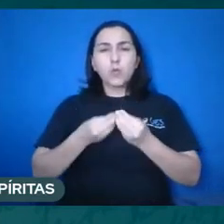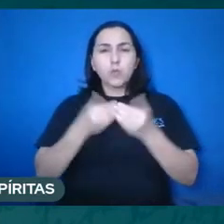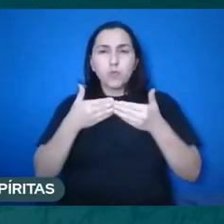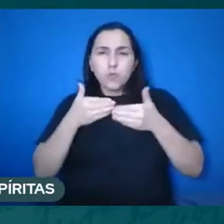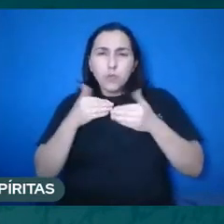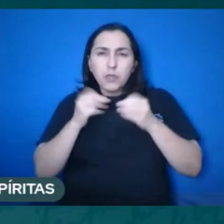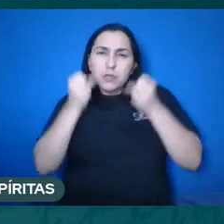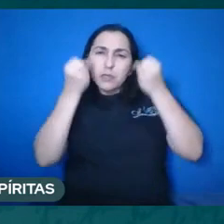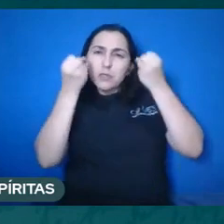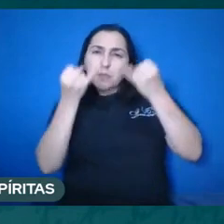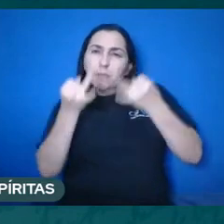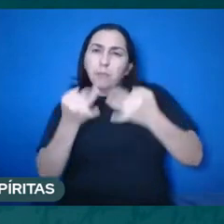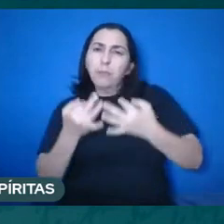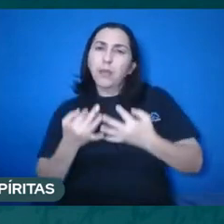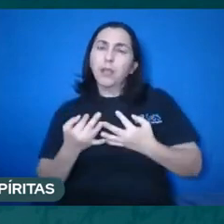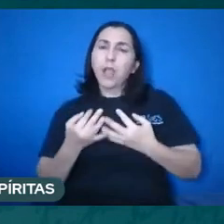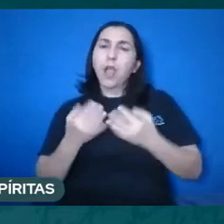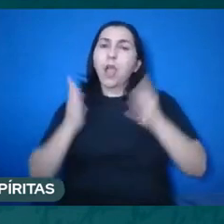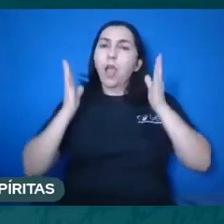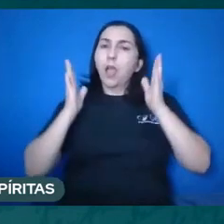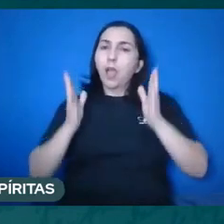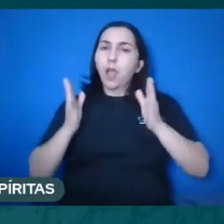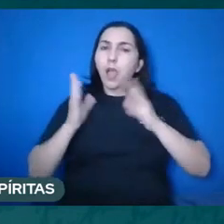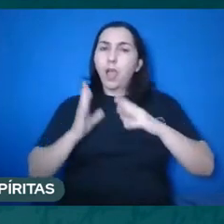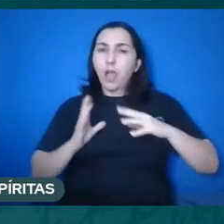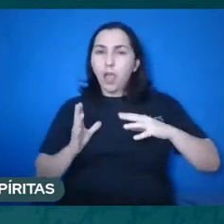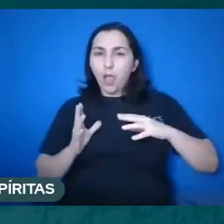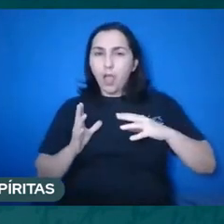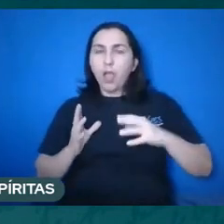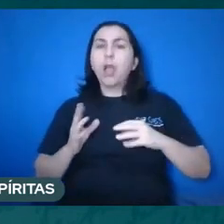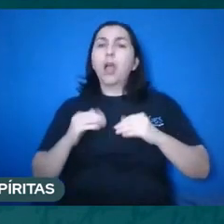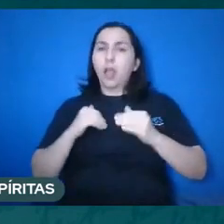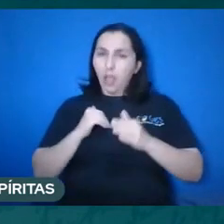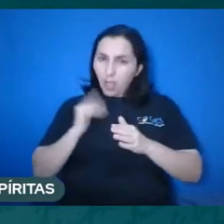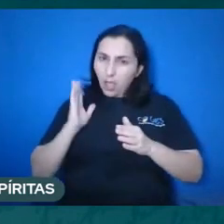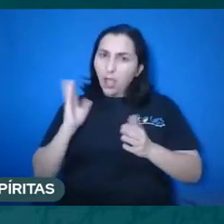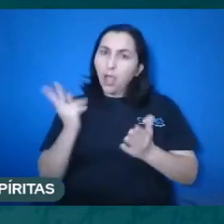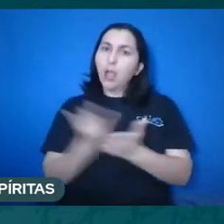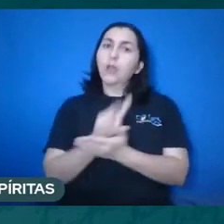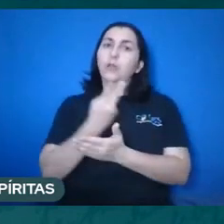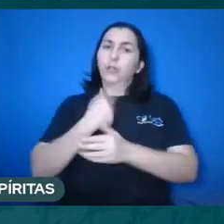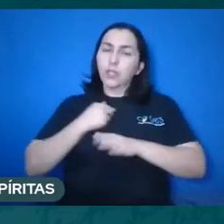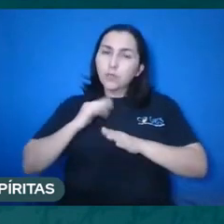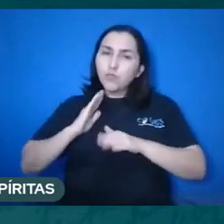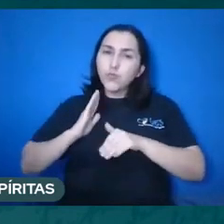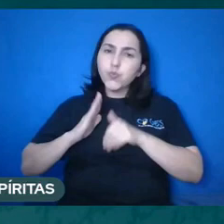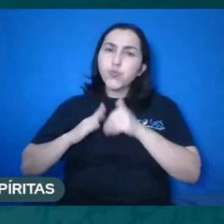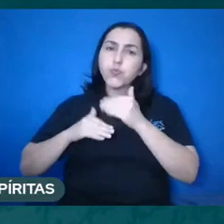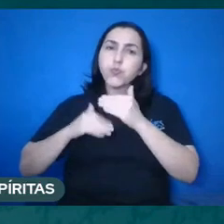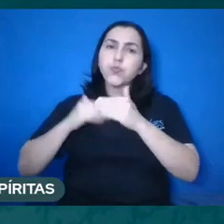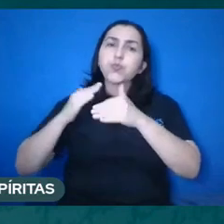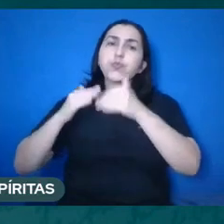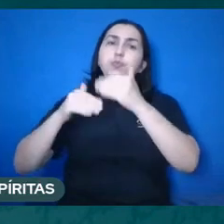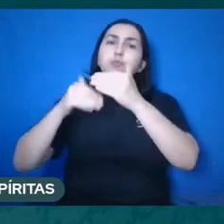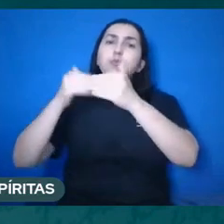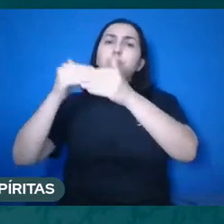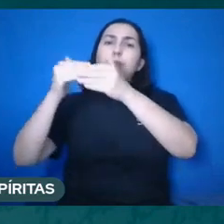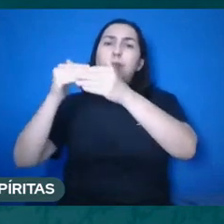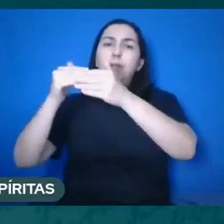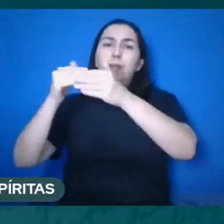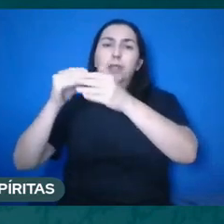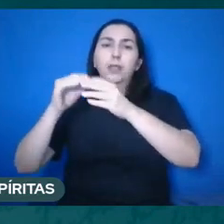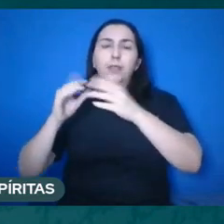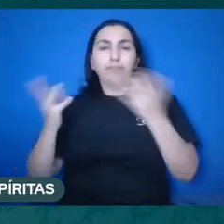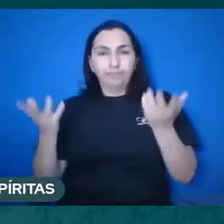dizendo da evolução no mundo dos sentidos, ou seja, a alma intelectual no mundo dos sentidos, no mundo das